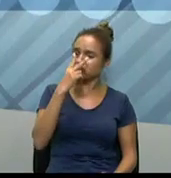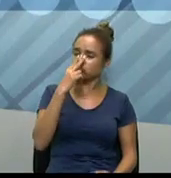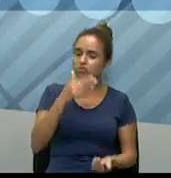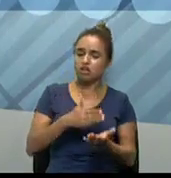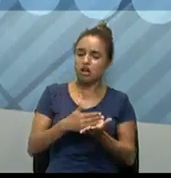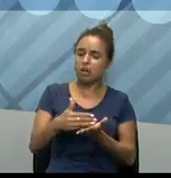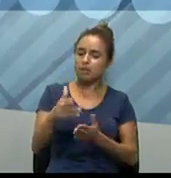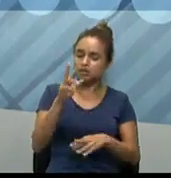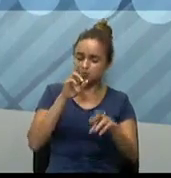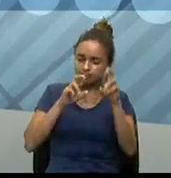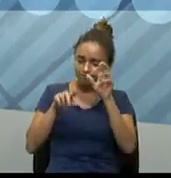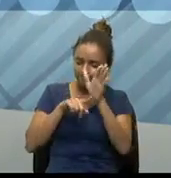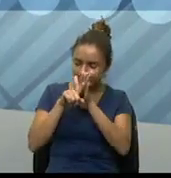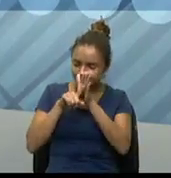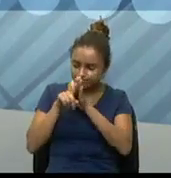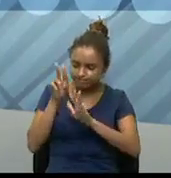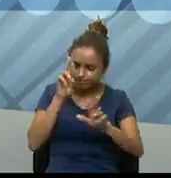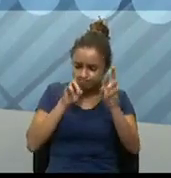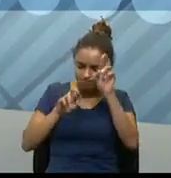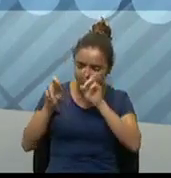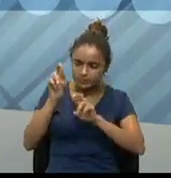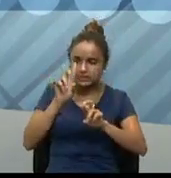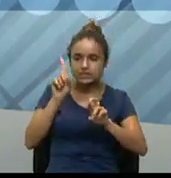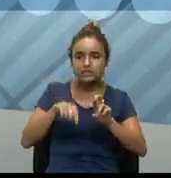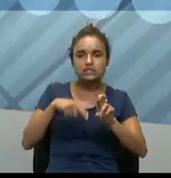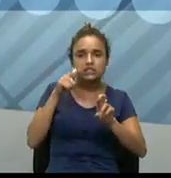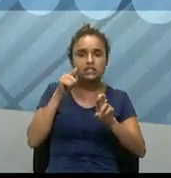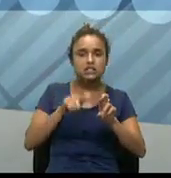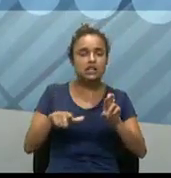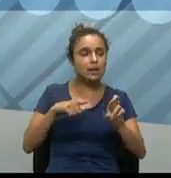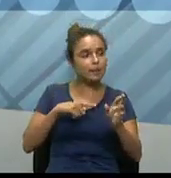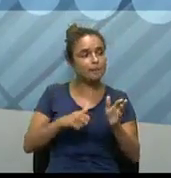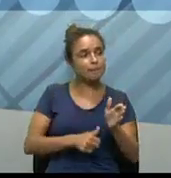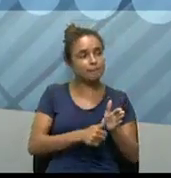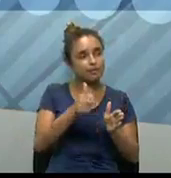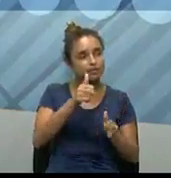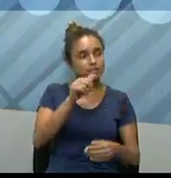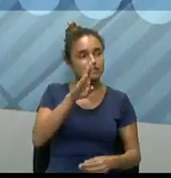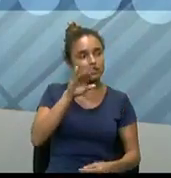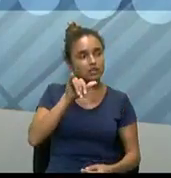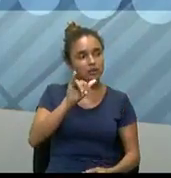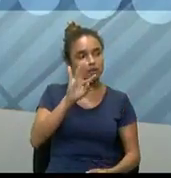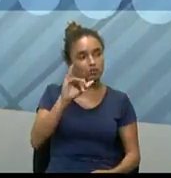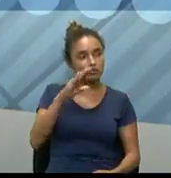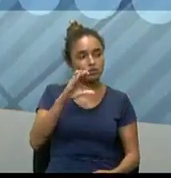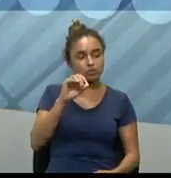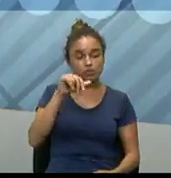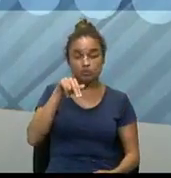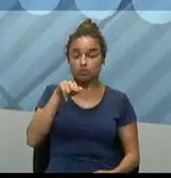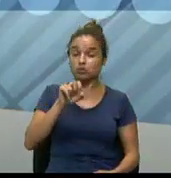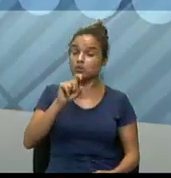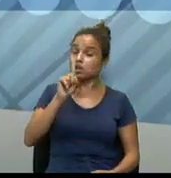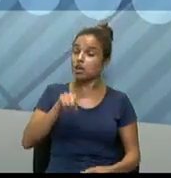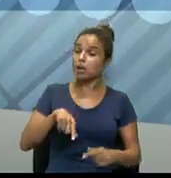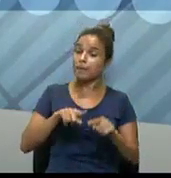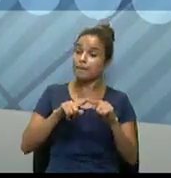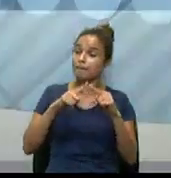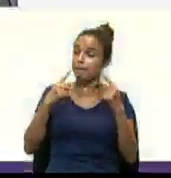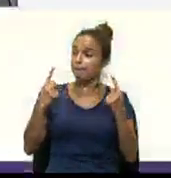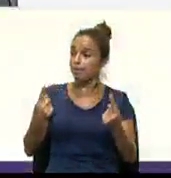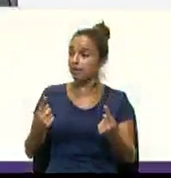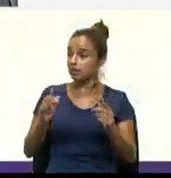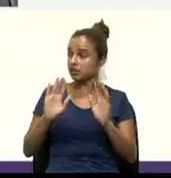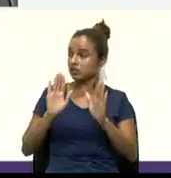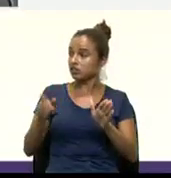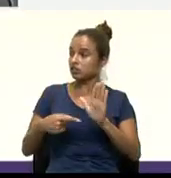também, né, e aí uma forma de conseguir as minhas primeiras bitcoins. Porém, então, já mostrando para